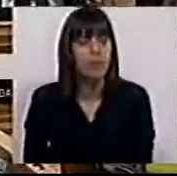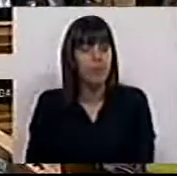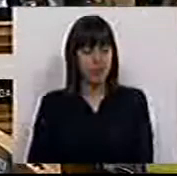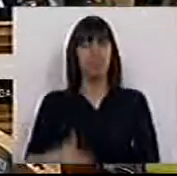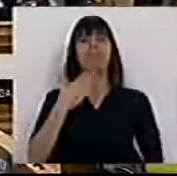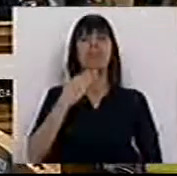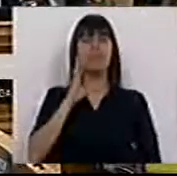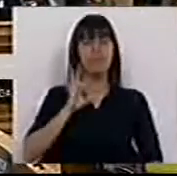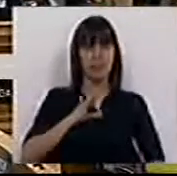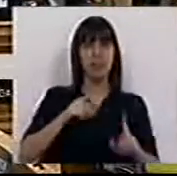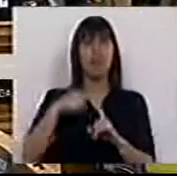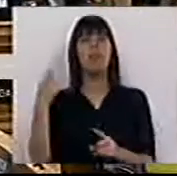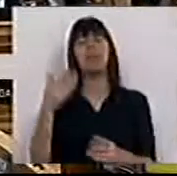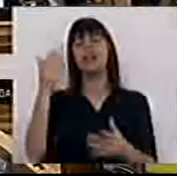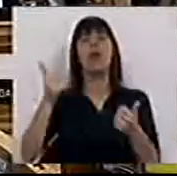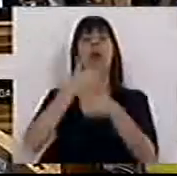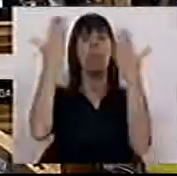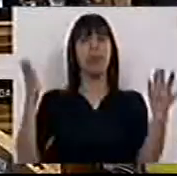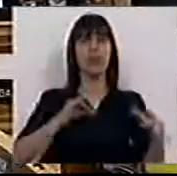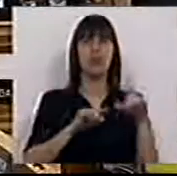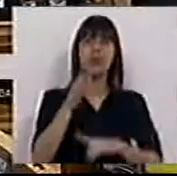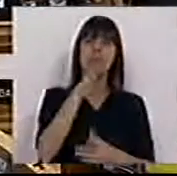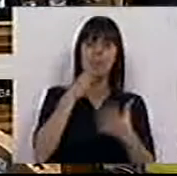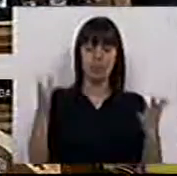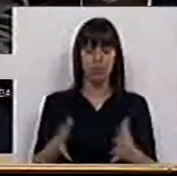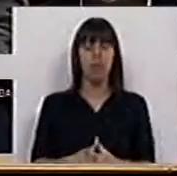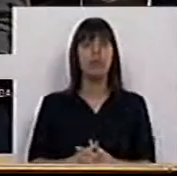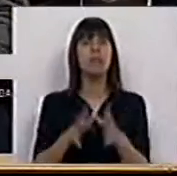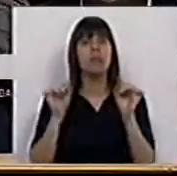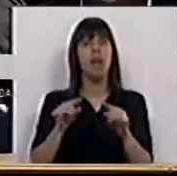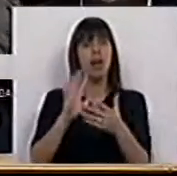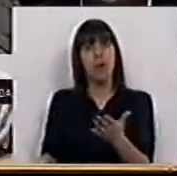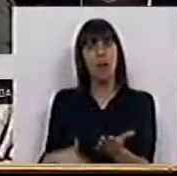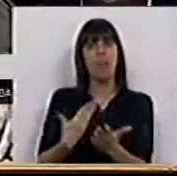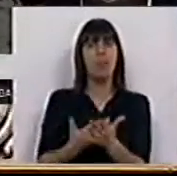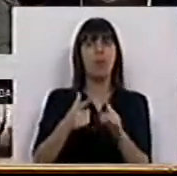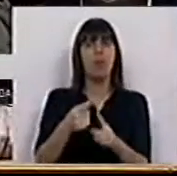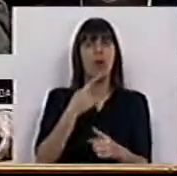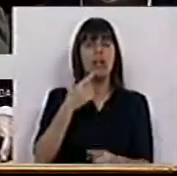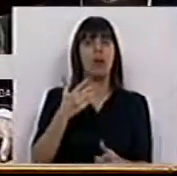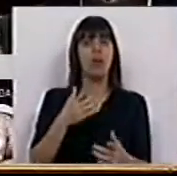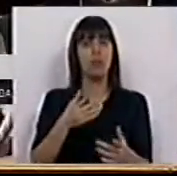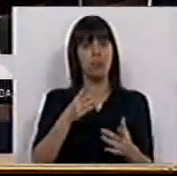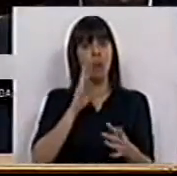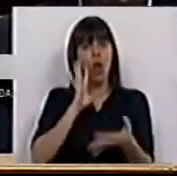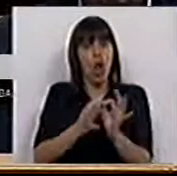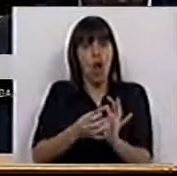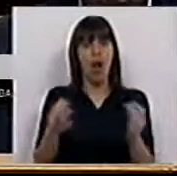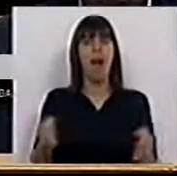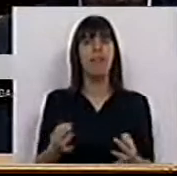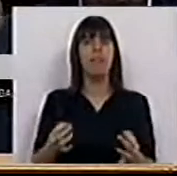Muito obrigado Sr. Presidente, bom dia Sras. e Srs. Deputados. Esta proposta é tão justificada